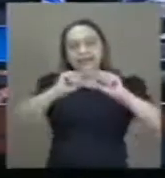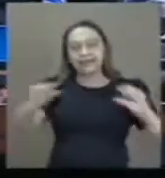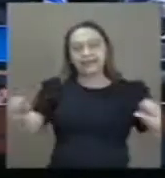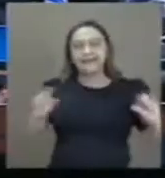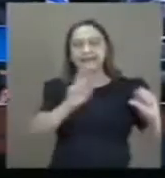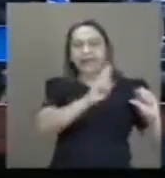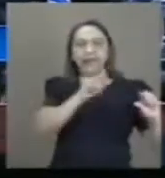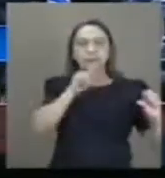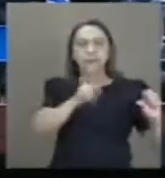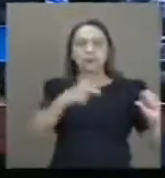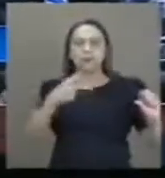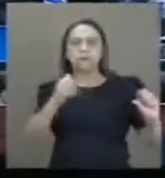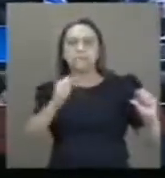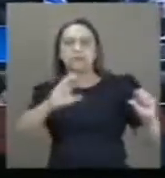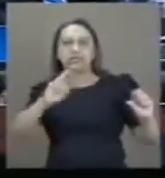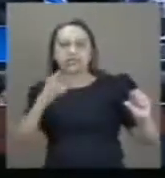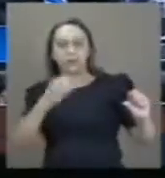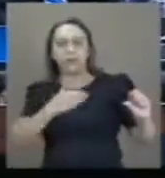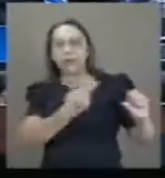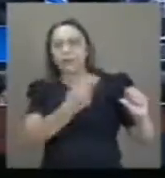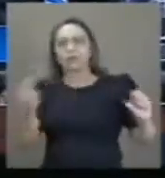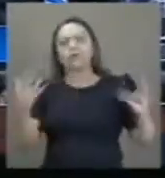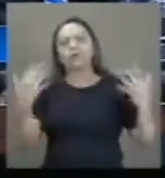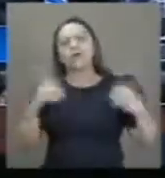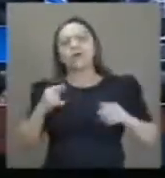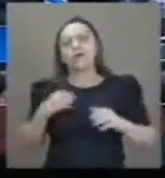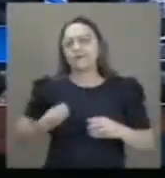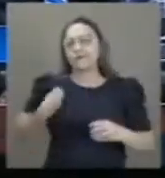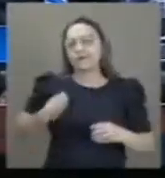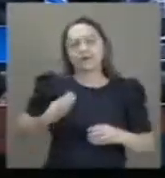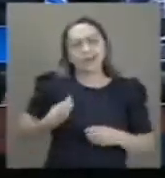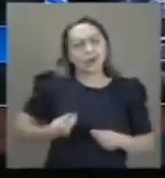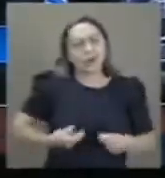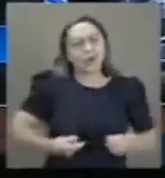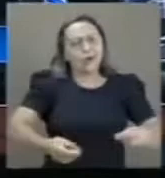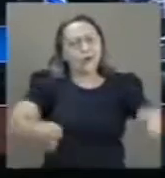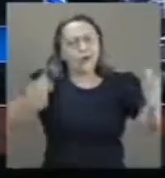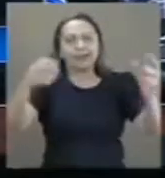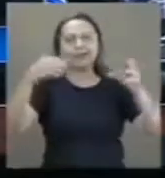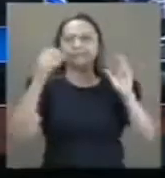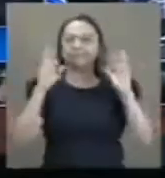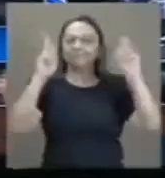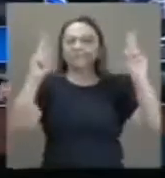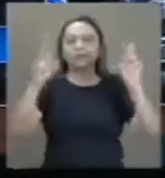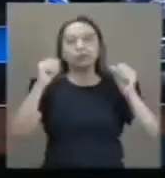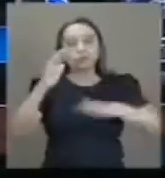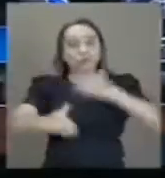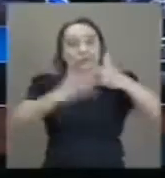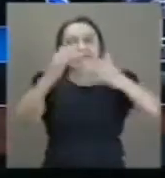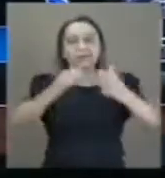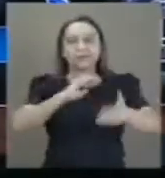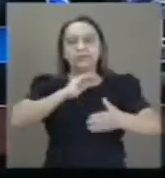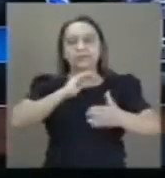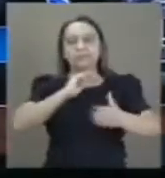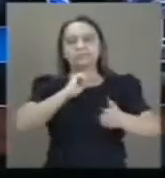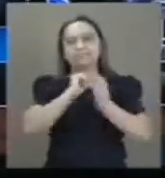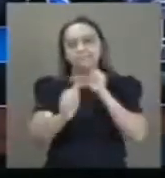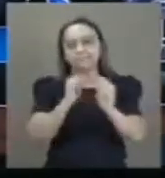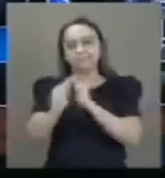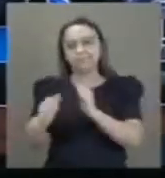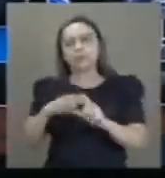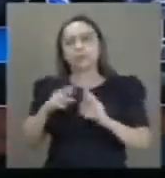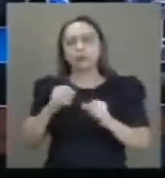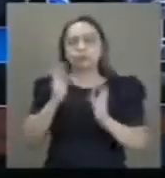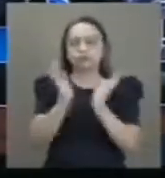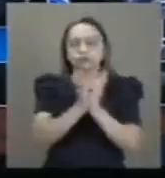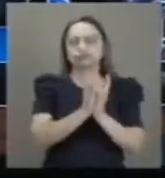Rodrigo Pacheco. Então, vida longa ao Havaí, votos de muito sucesso na sua trajetória esportiva. Todos os seus colaboradores,